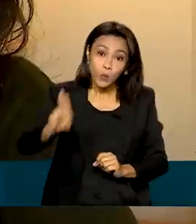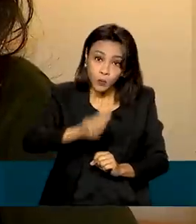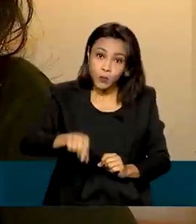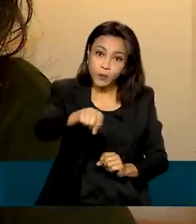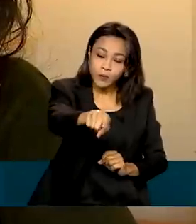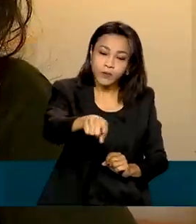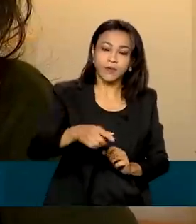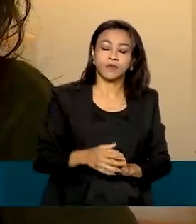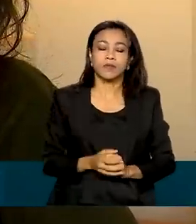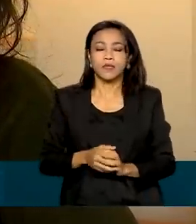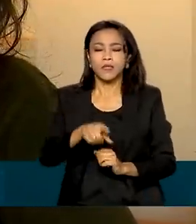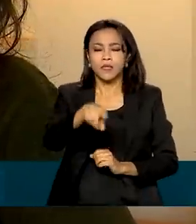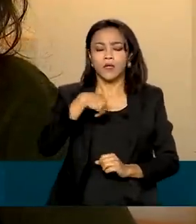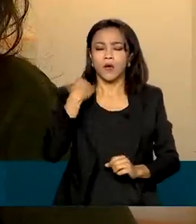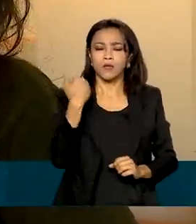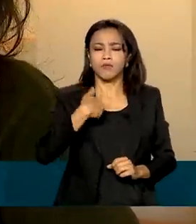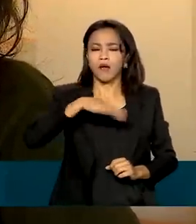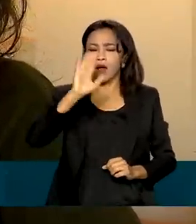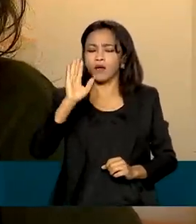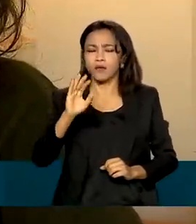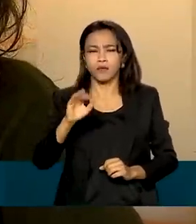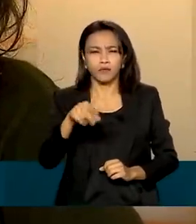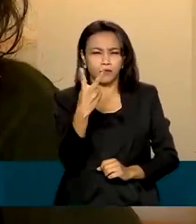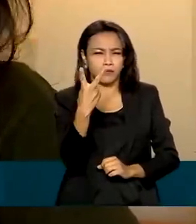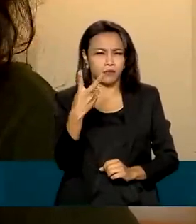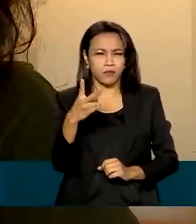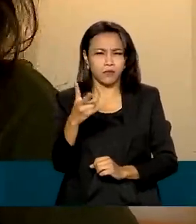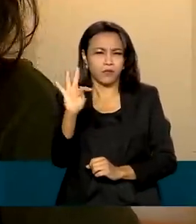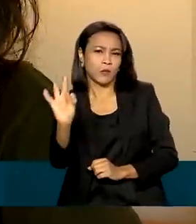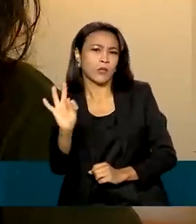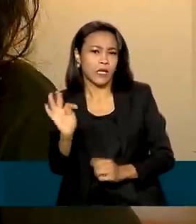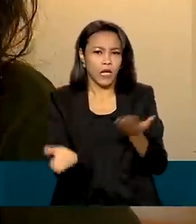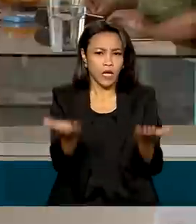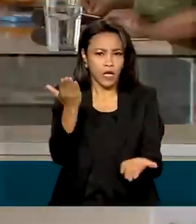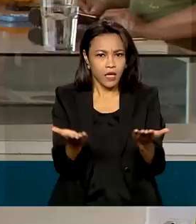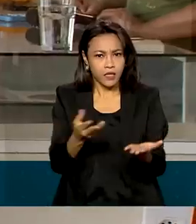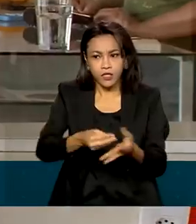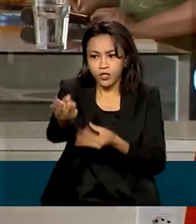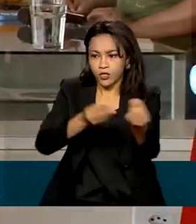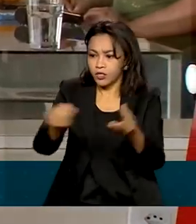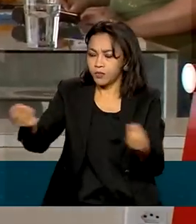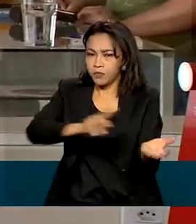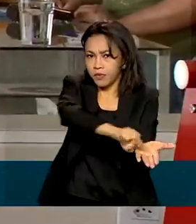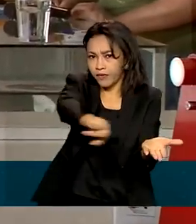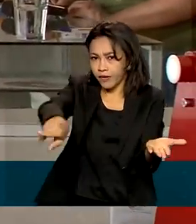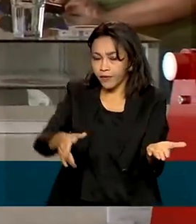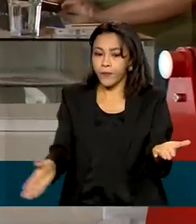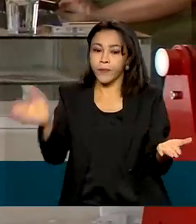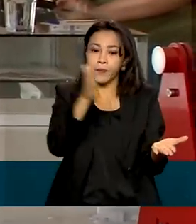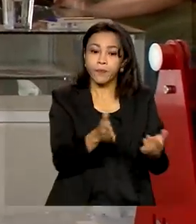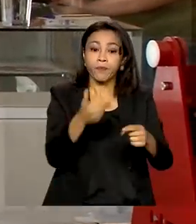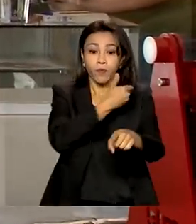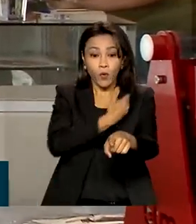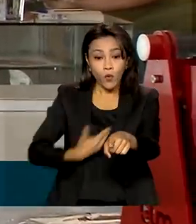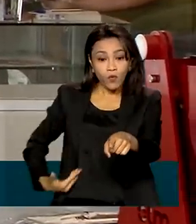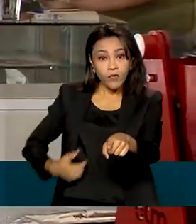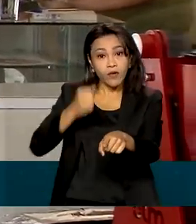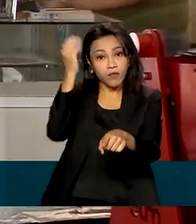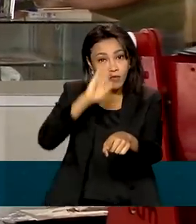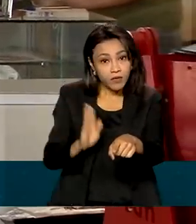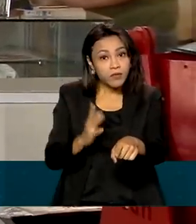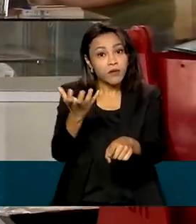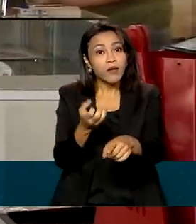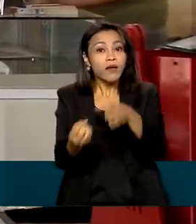meia tonelada por mês a gente consegue produzir aqui na fábrica e a gente distribui para vários pontos. E o governo brasileiro quer criar novas políticas